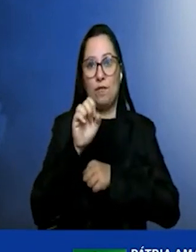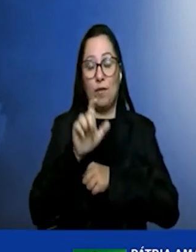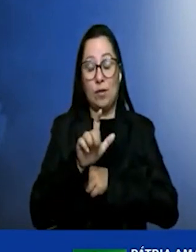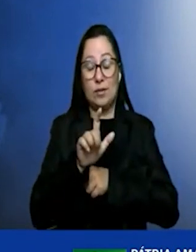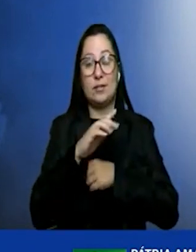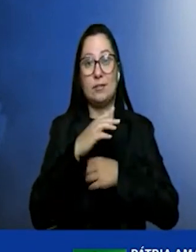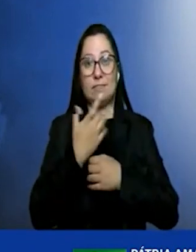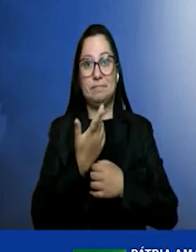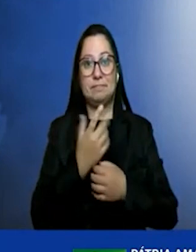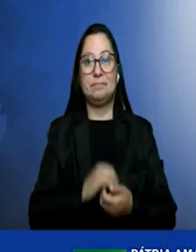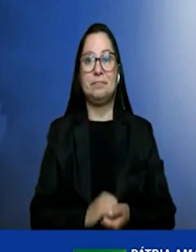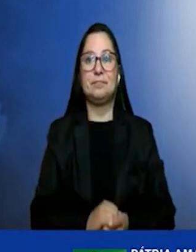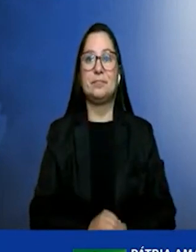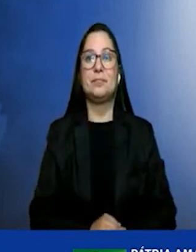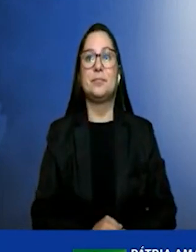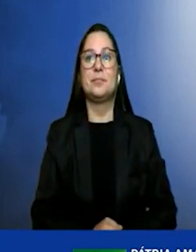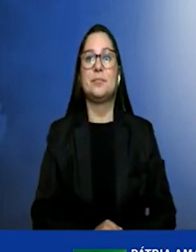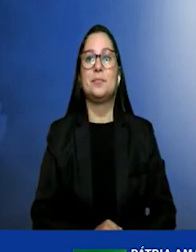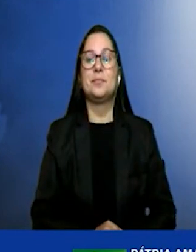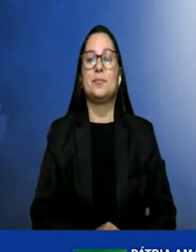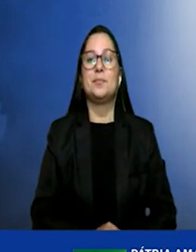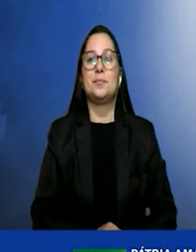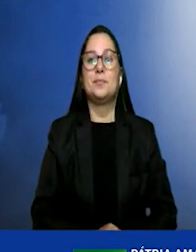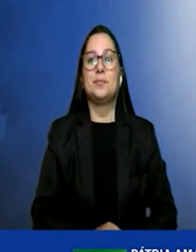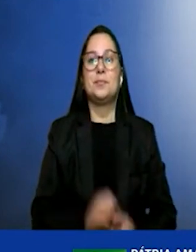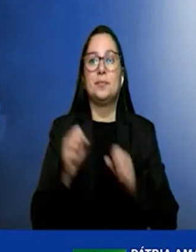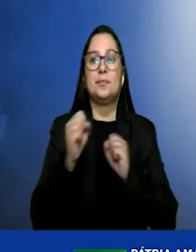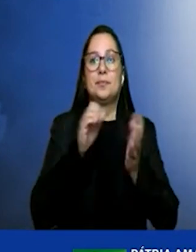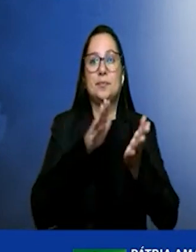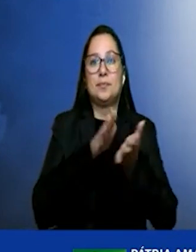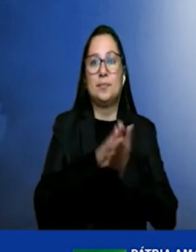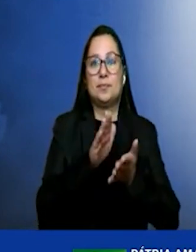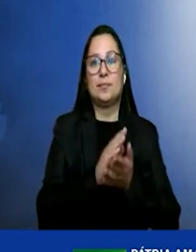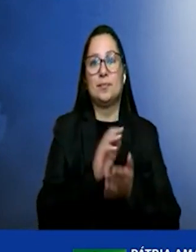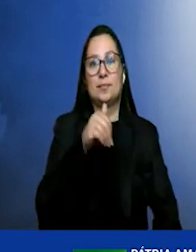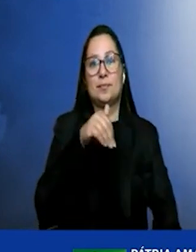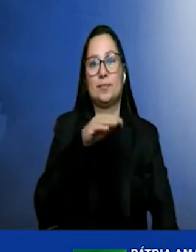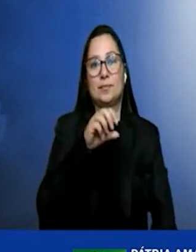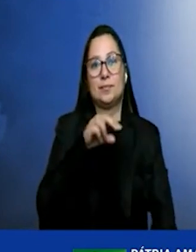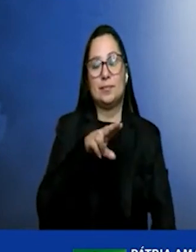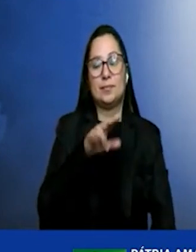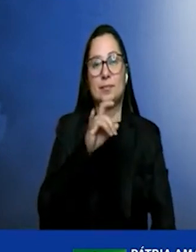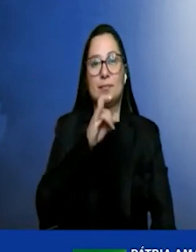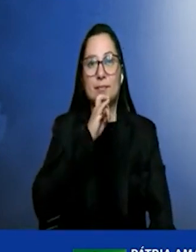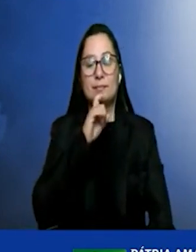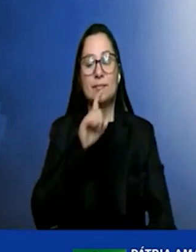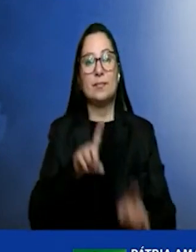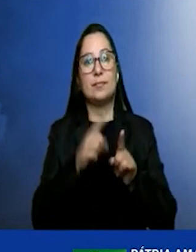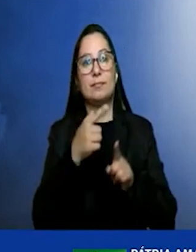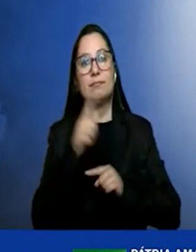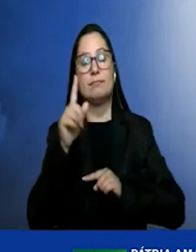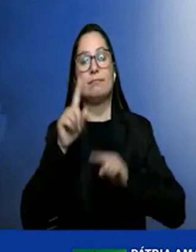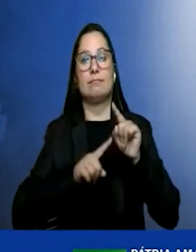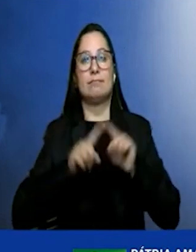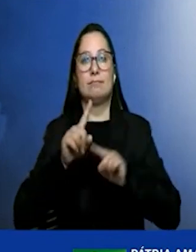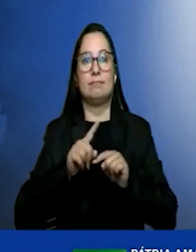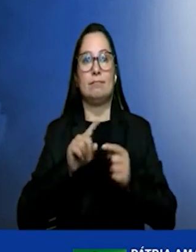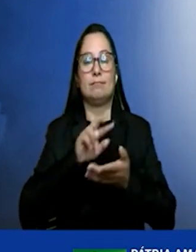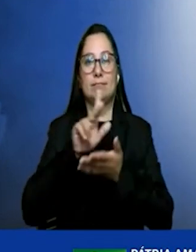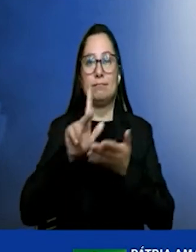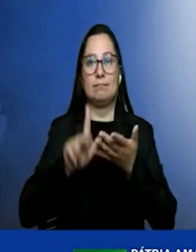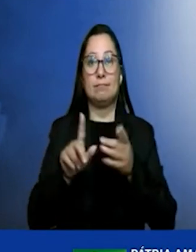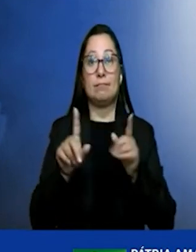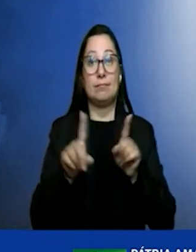outros então isso pode produzir amônia verde e vários outros produtos como a Albans já citou inclusive na